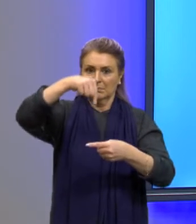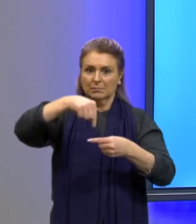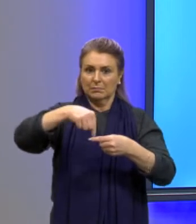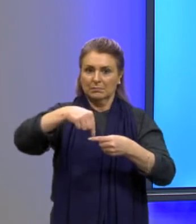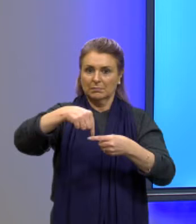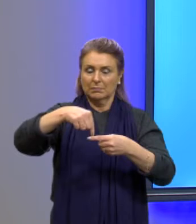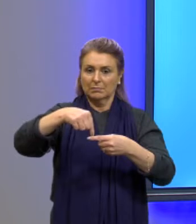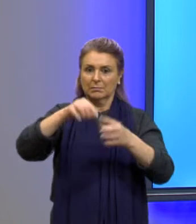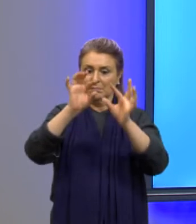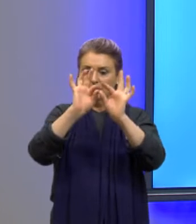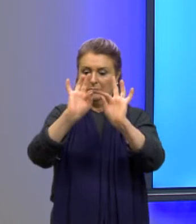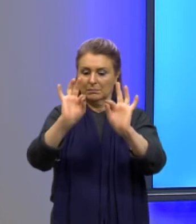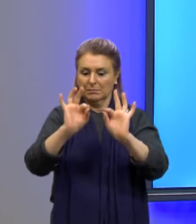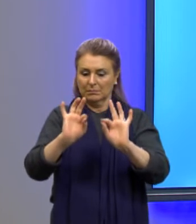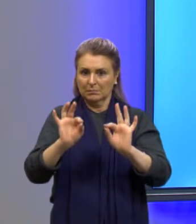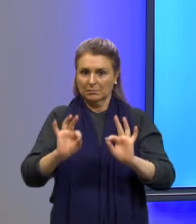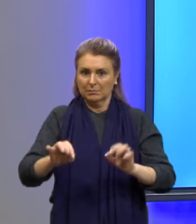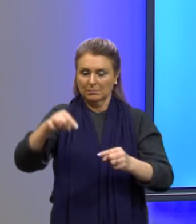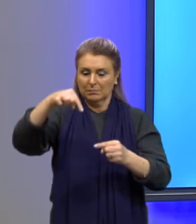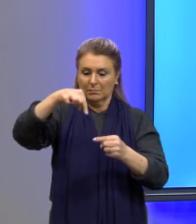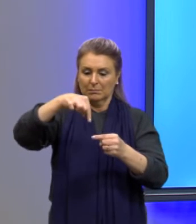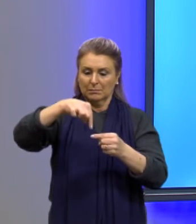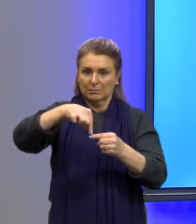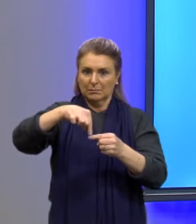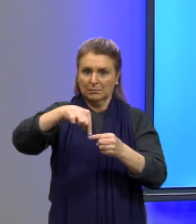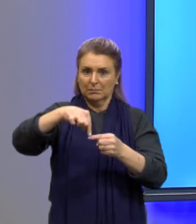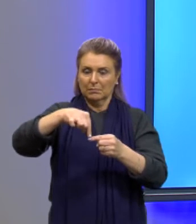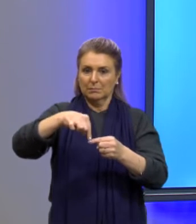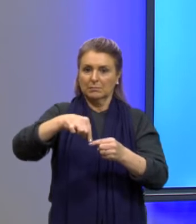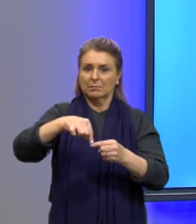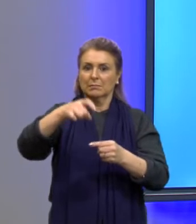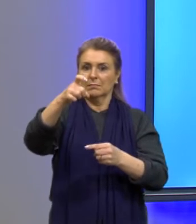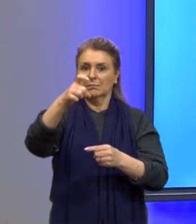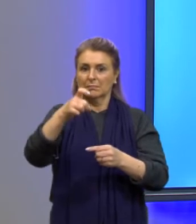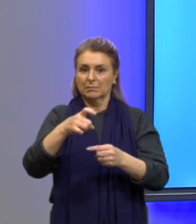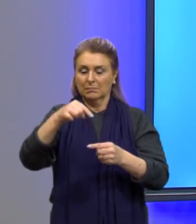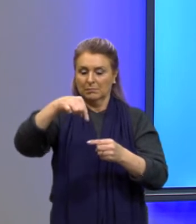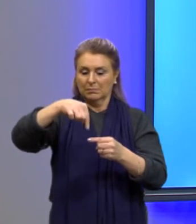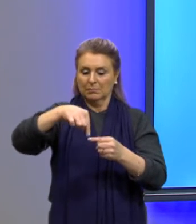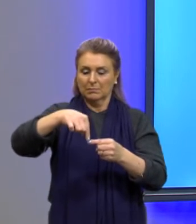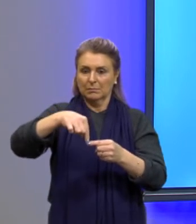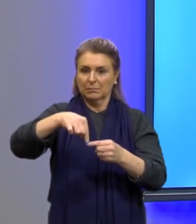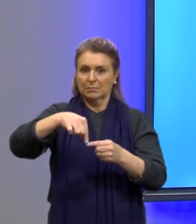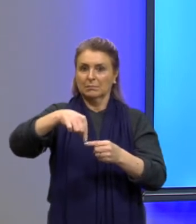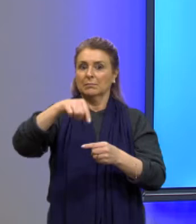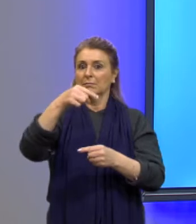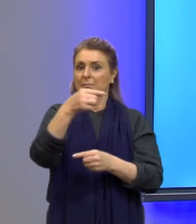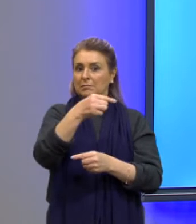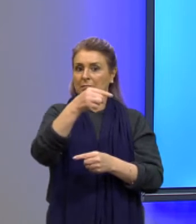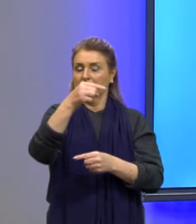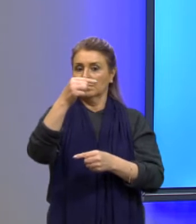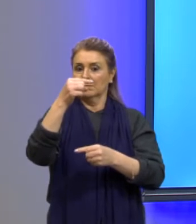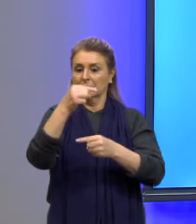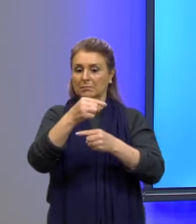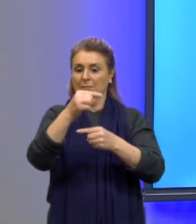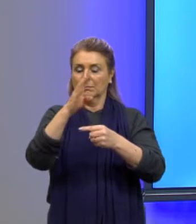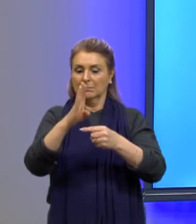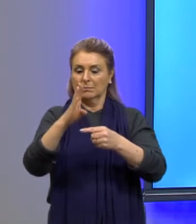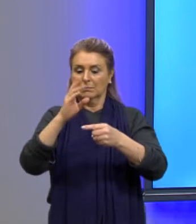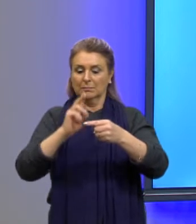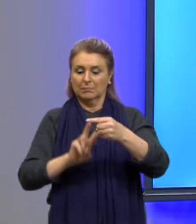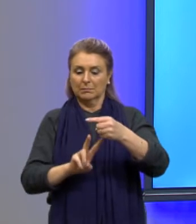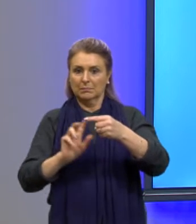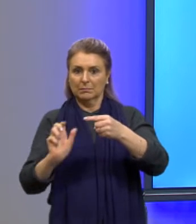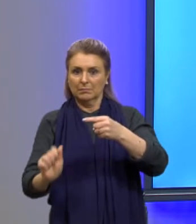coordenadas do vértice são dadas por quem? pelo X do vértice, que é menos B sobre 2A e pelo Y do vértice,